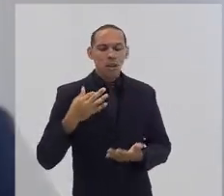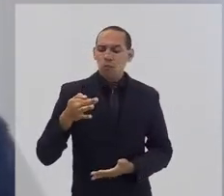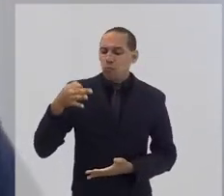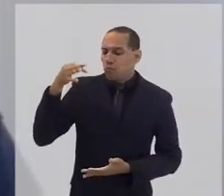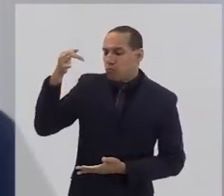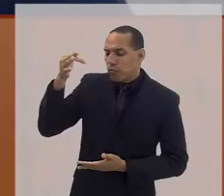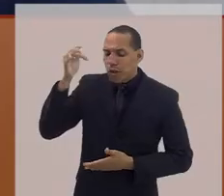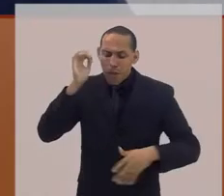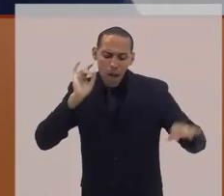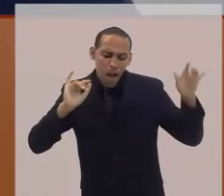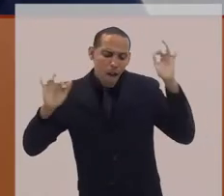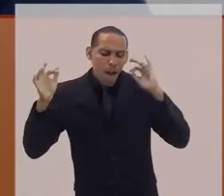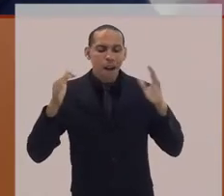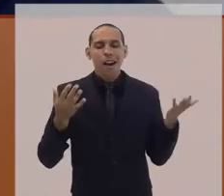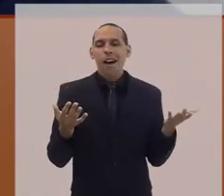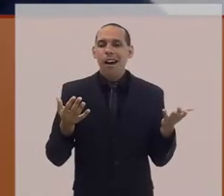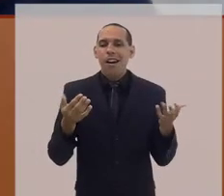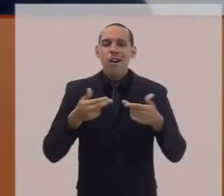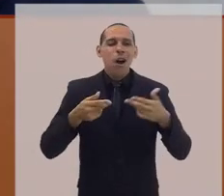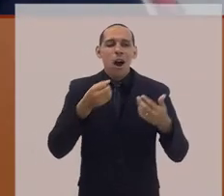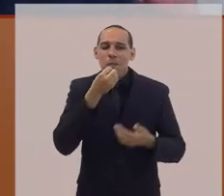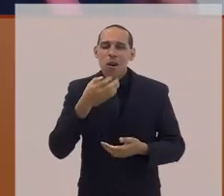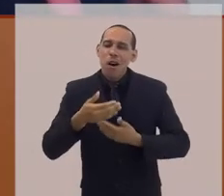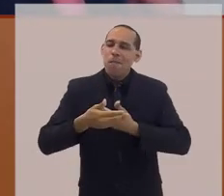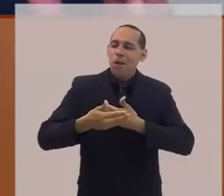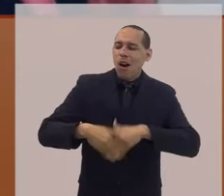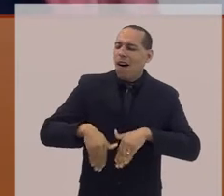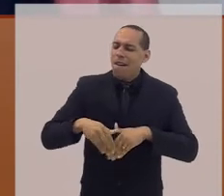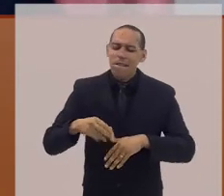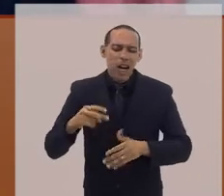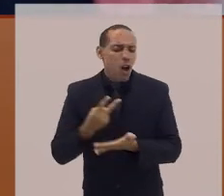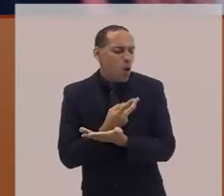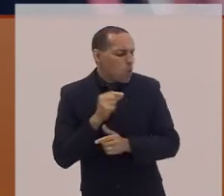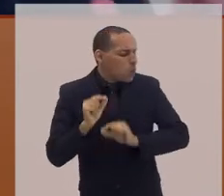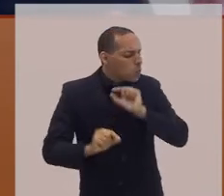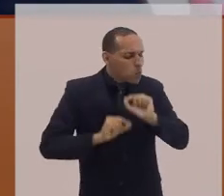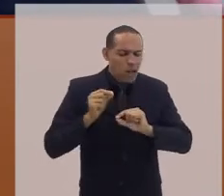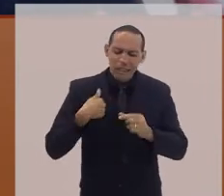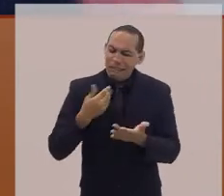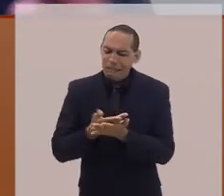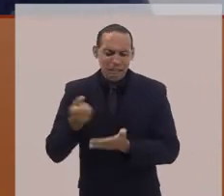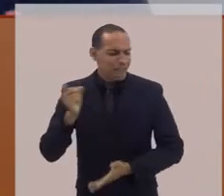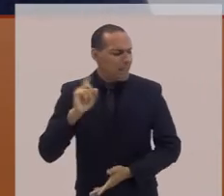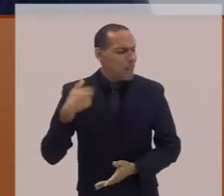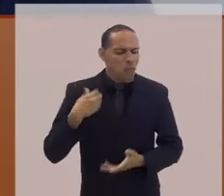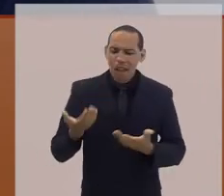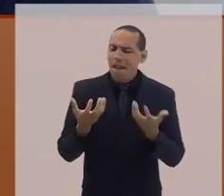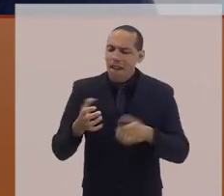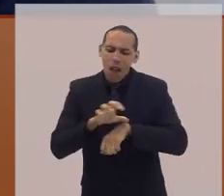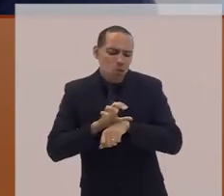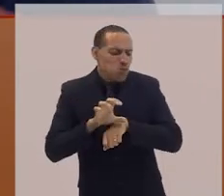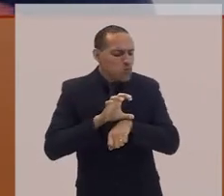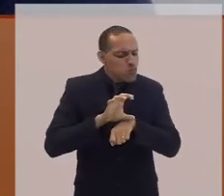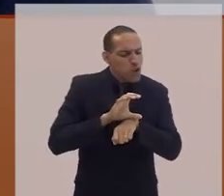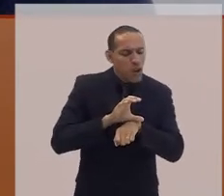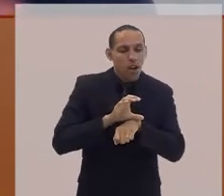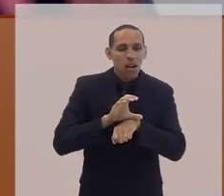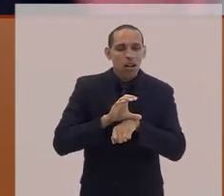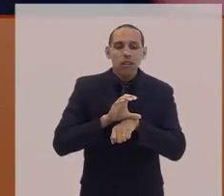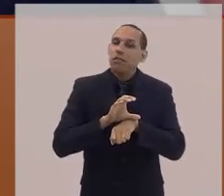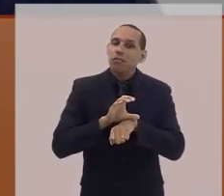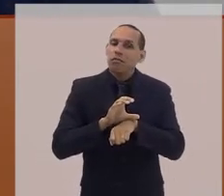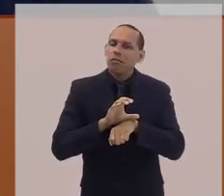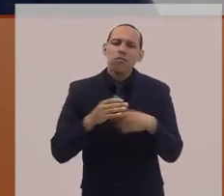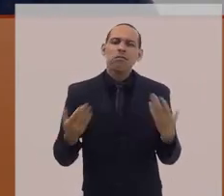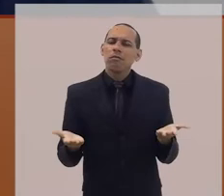cair, estudei, não estudei, quero fazer tal curso. O que eu estou querendo chamar a atenção é que eu encontrei adolescentes com uma limitação